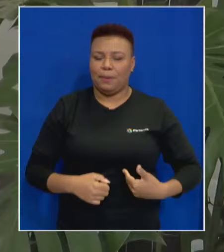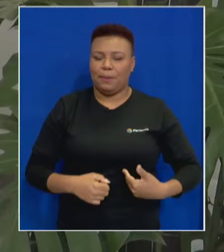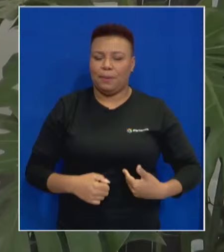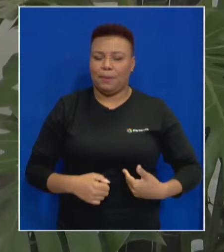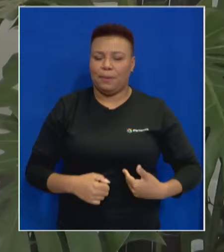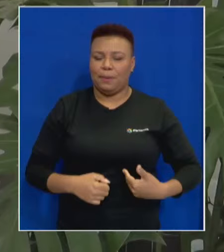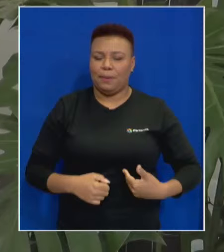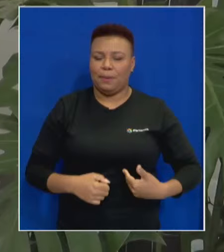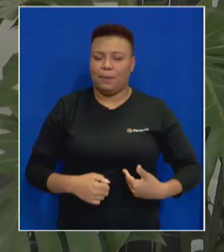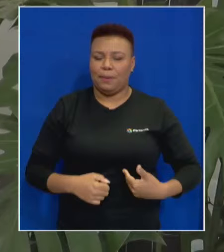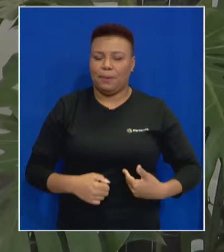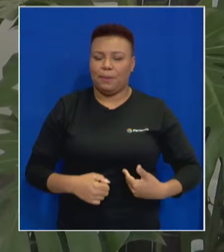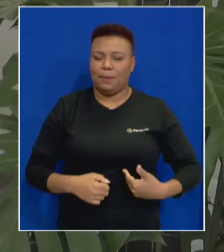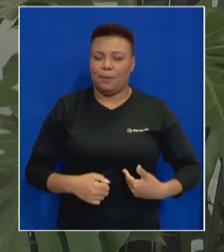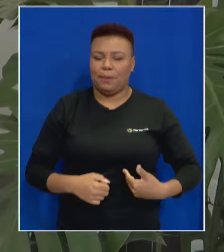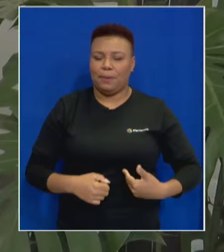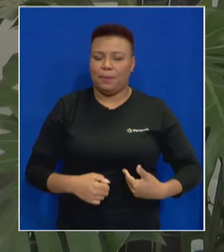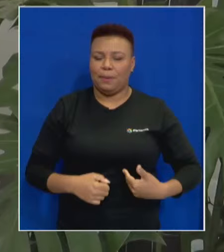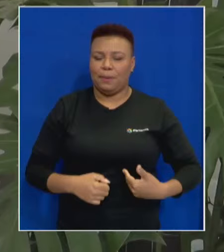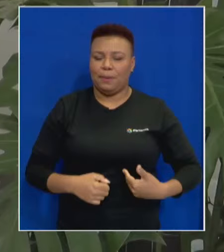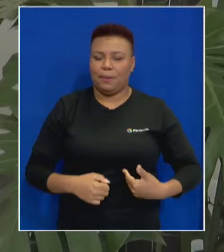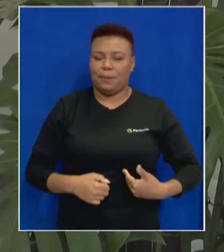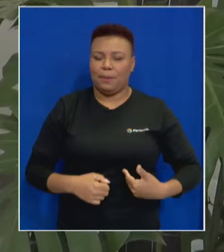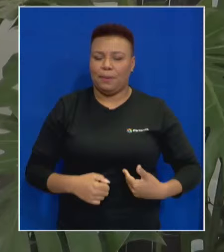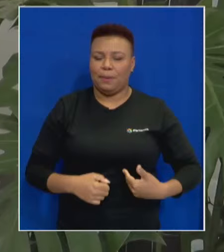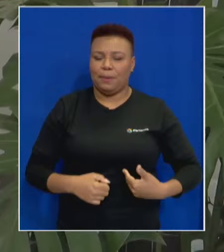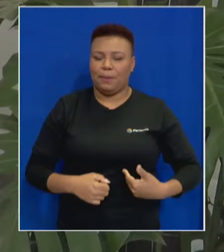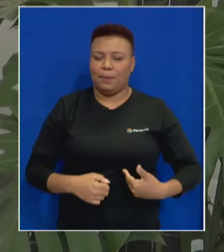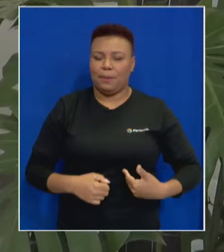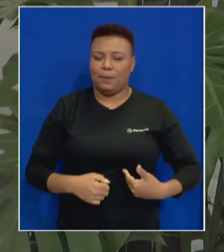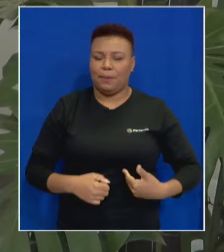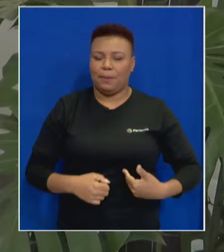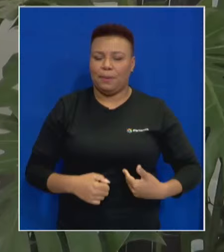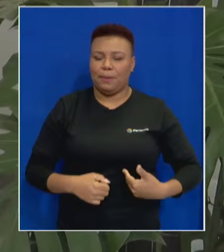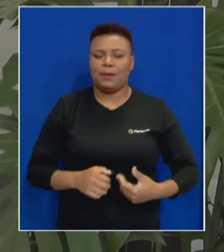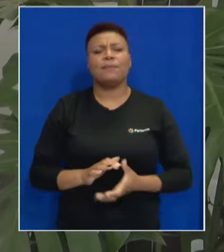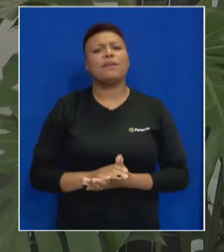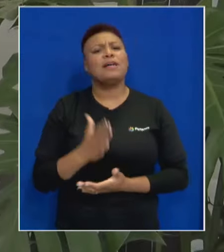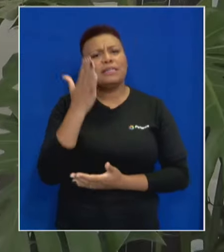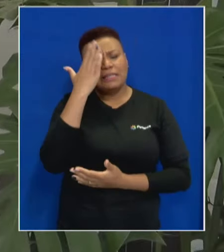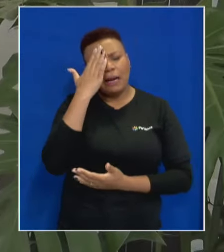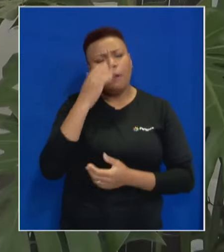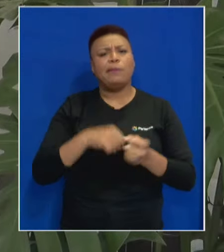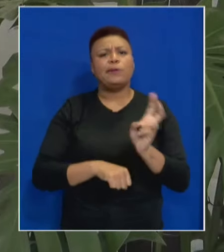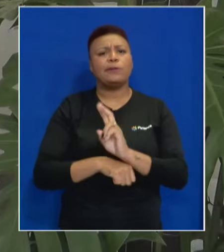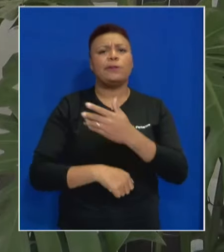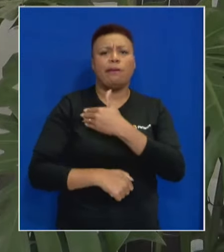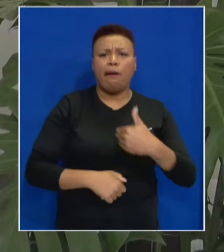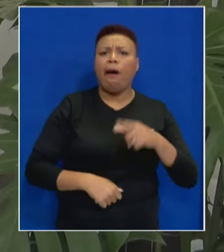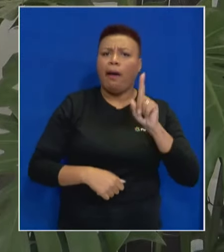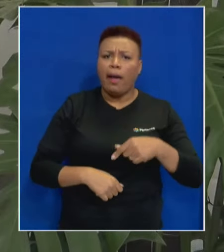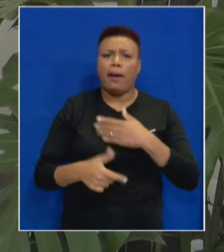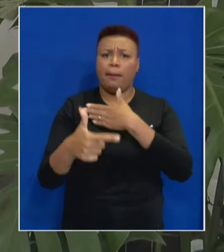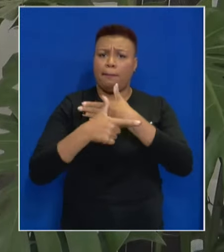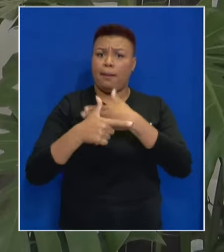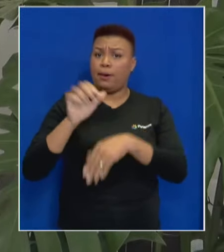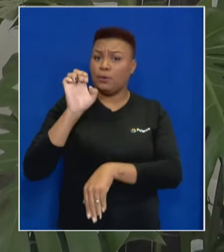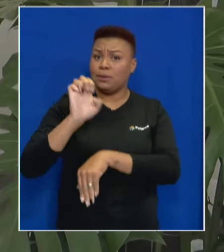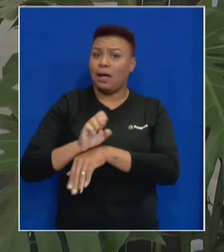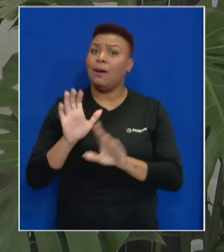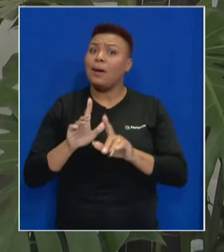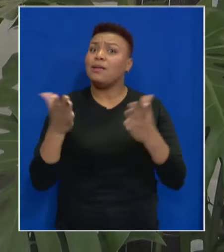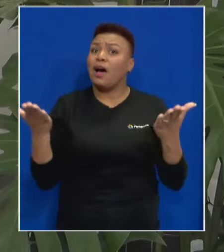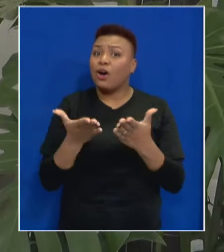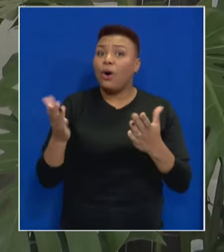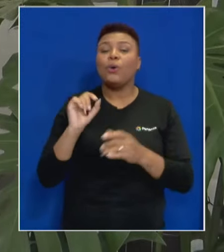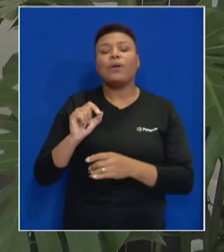Essa faz a pergunta relacionada à área de segurança pública. Sabemos que a segurança pública é dever do Estado. Agora,